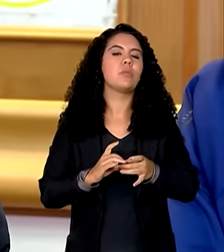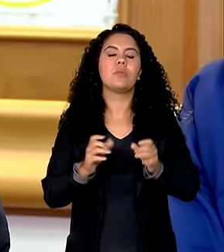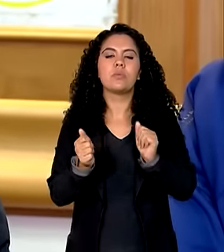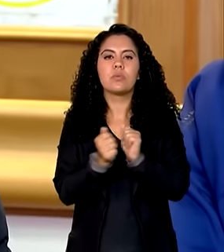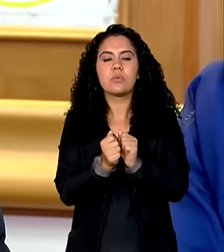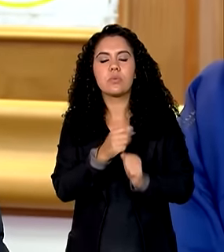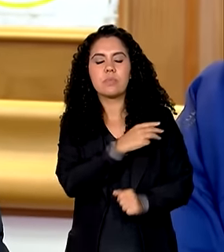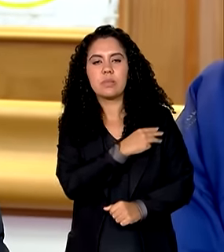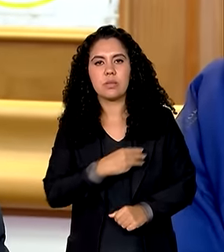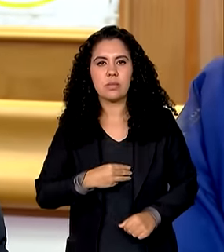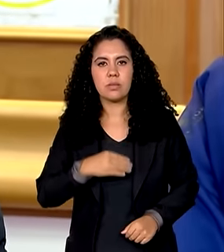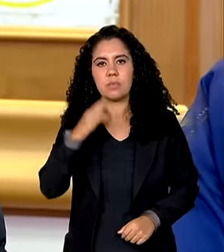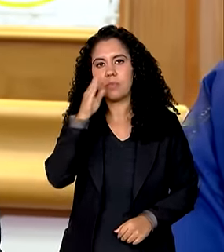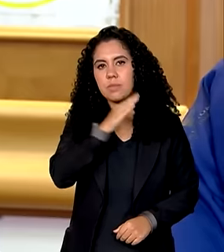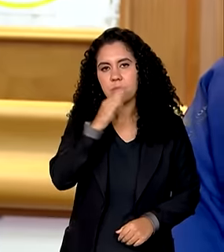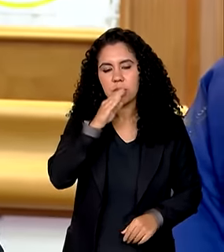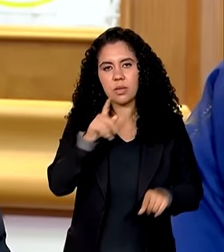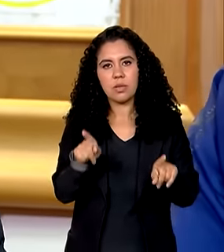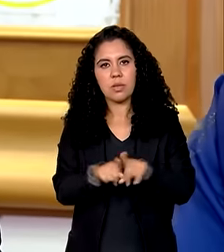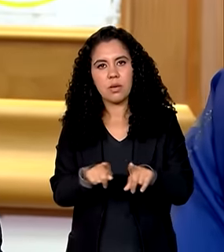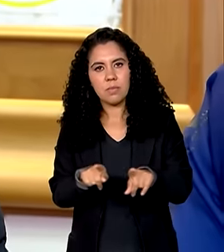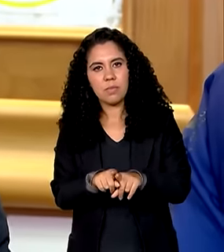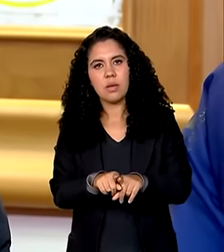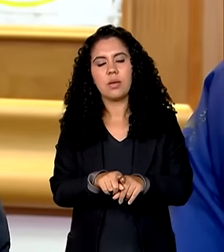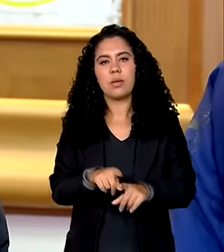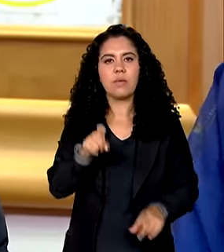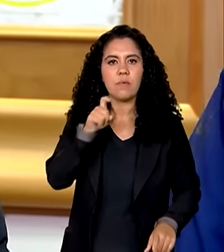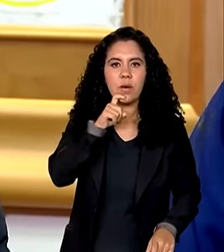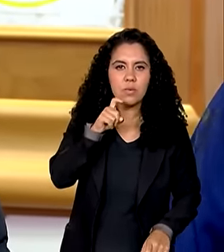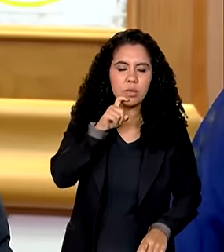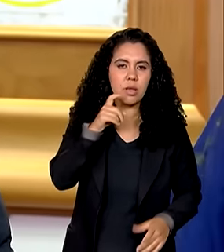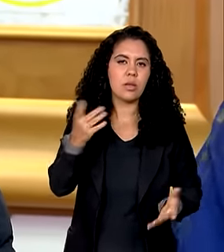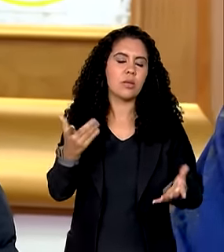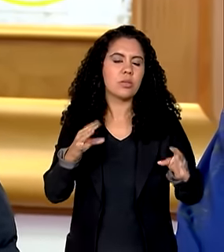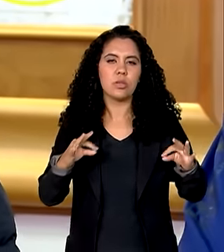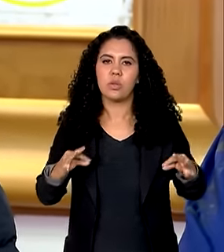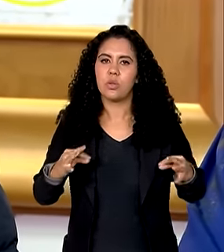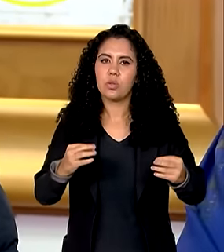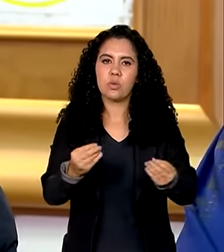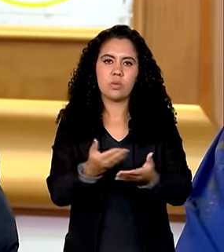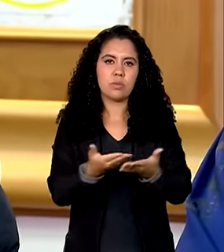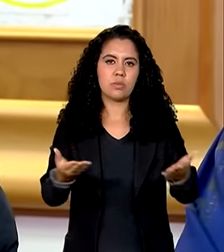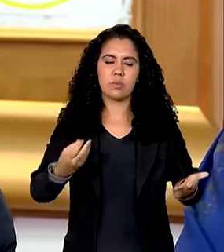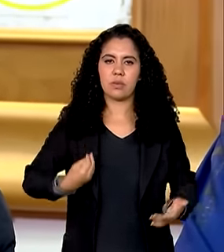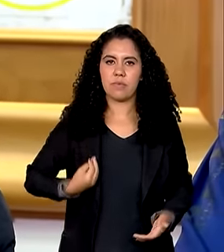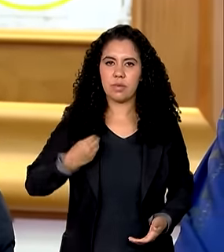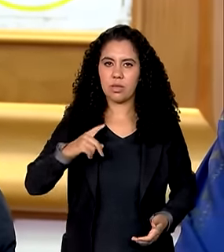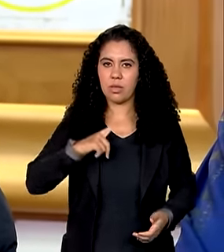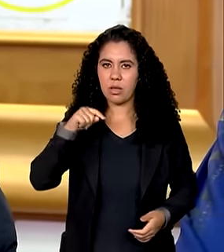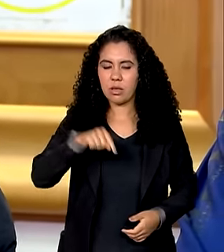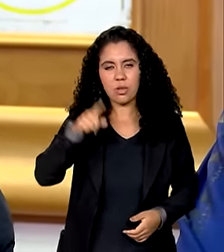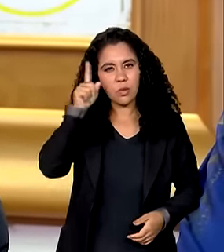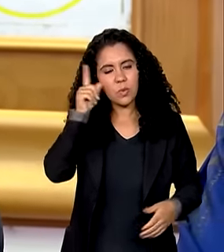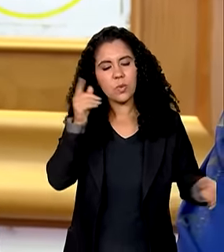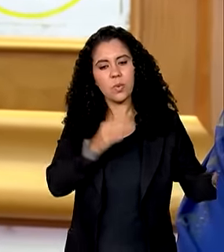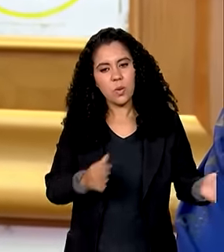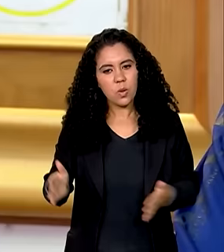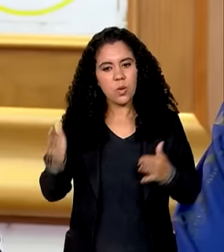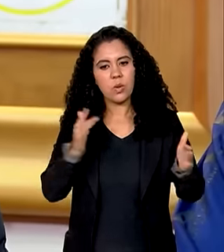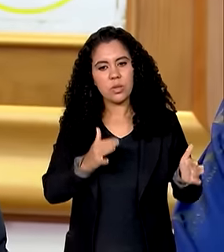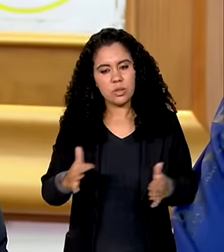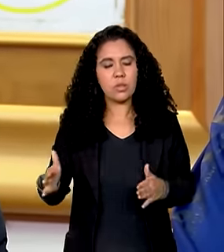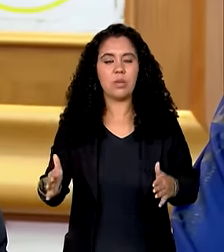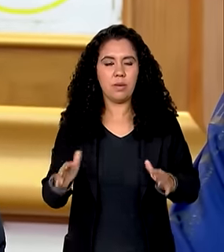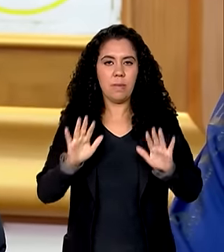ministro Valdez secretário Valnei todos que estão aqui presentes no dia a dia e na